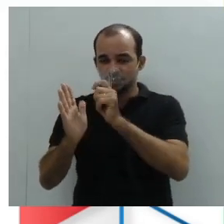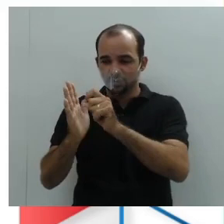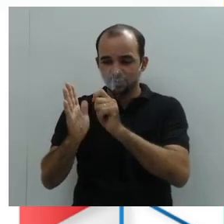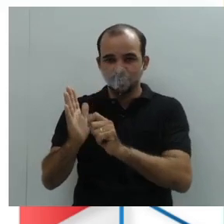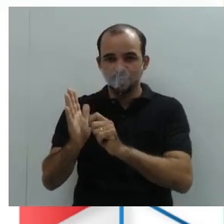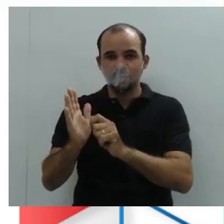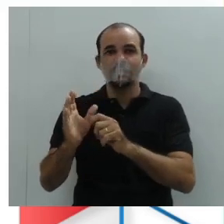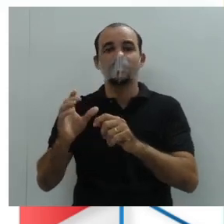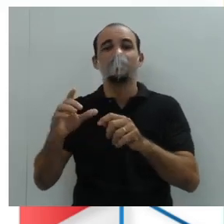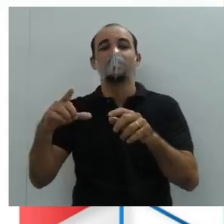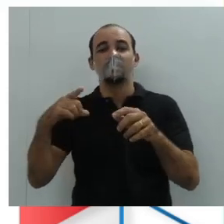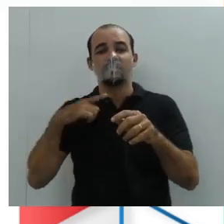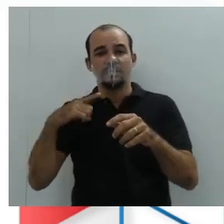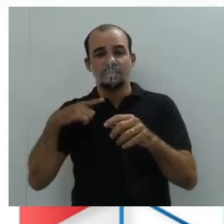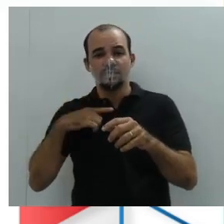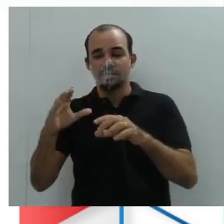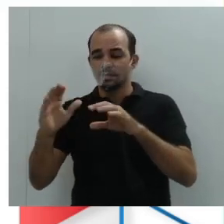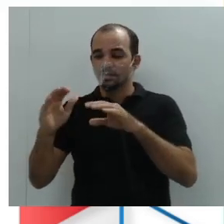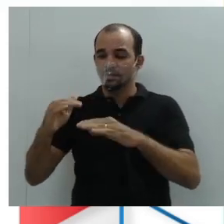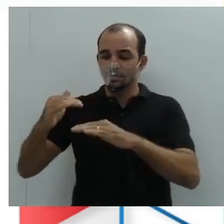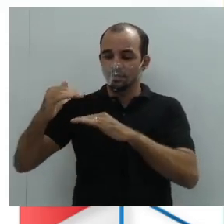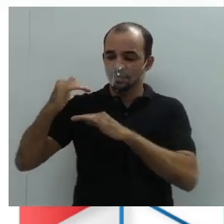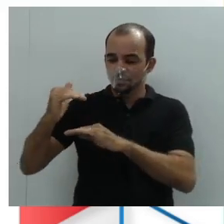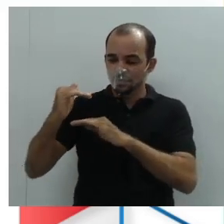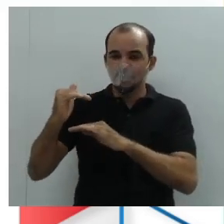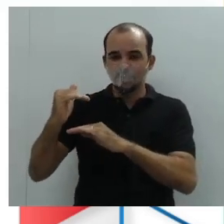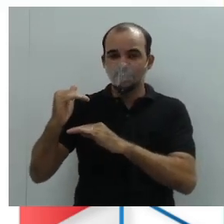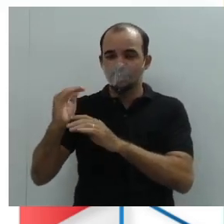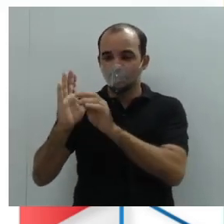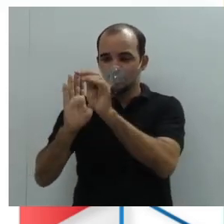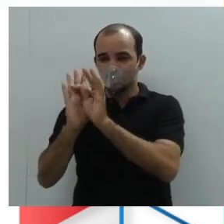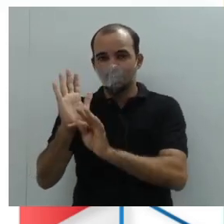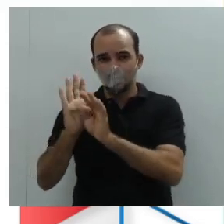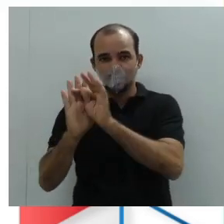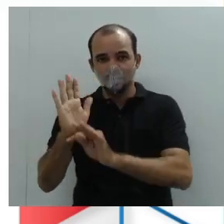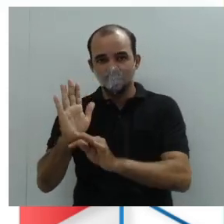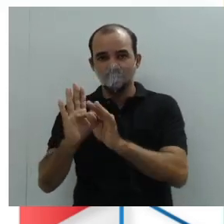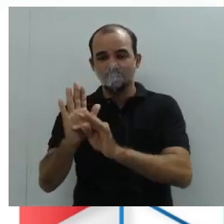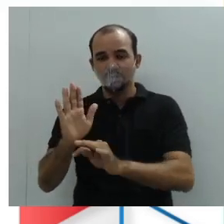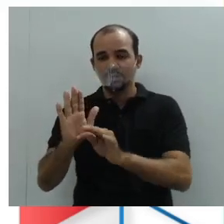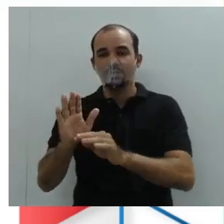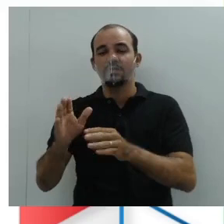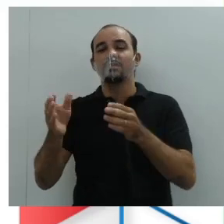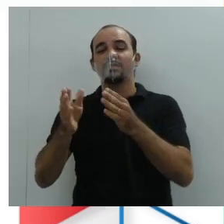do texto, a solicitação e a justificativa. E a área das assinaturas. As linhas enumeradas para a